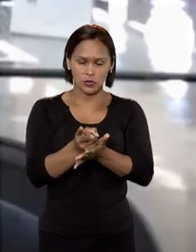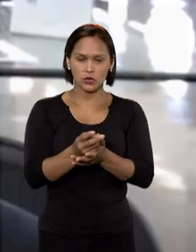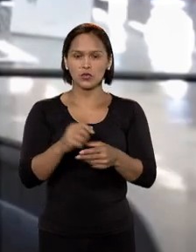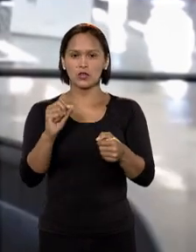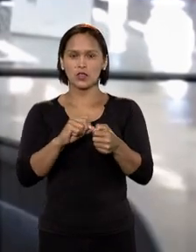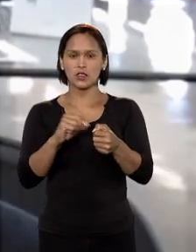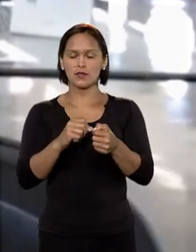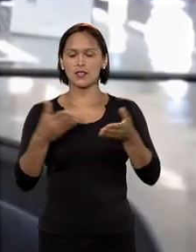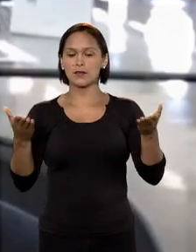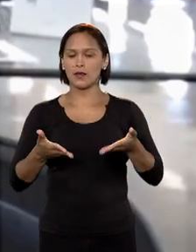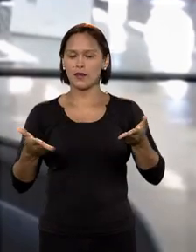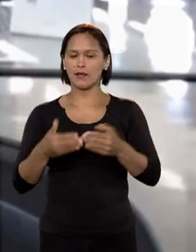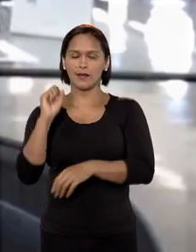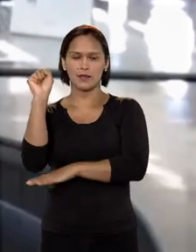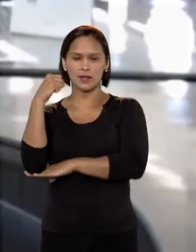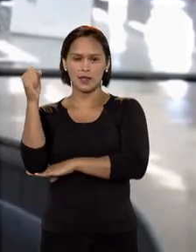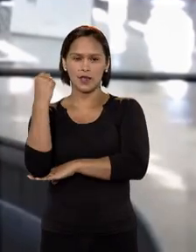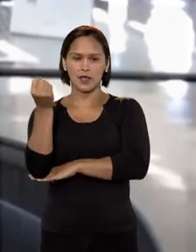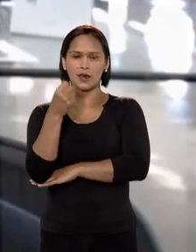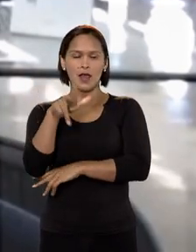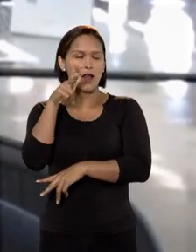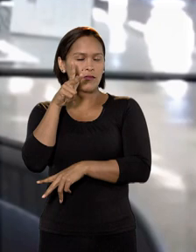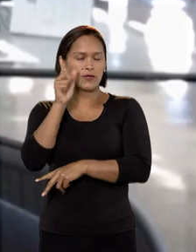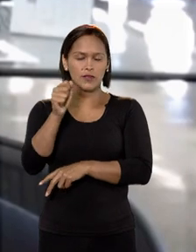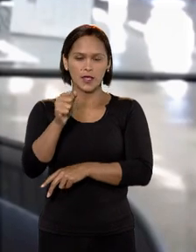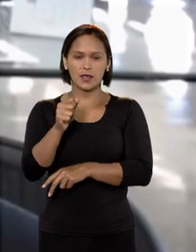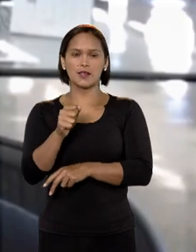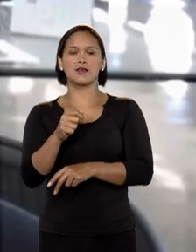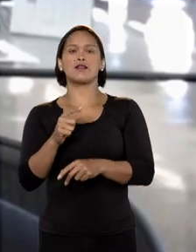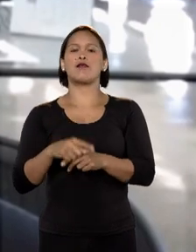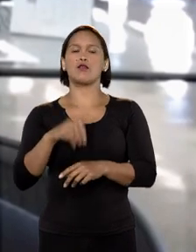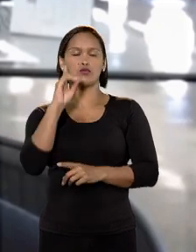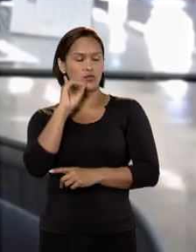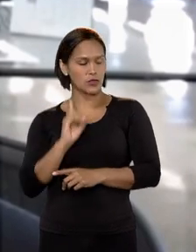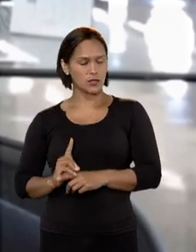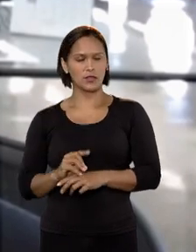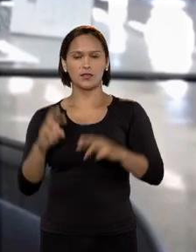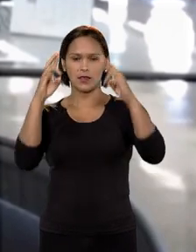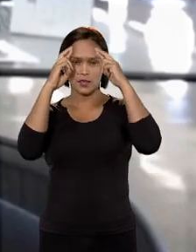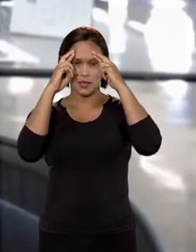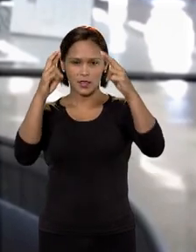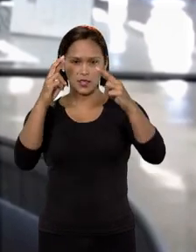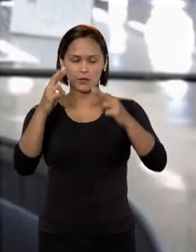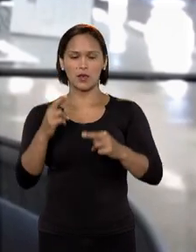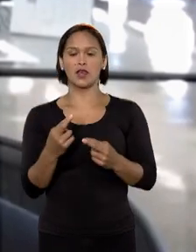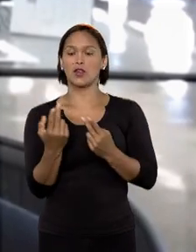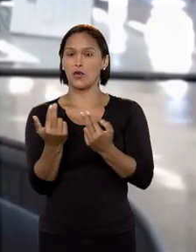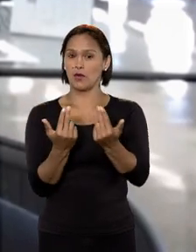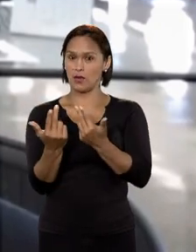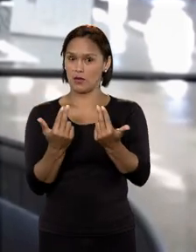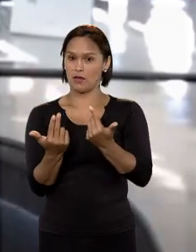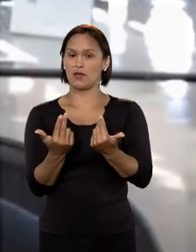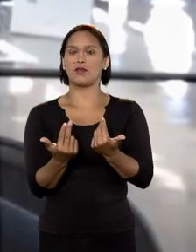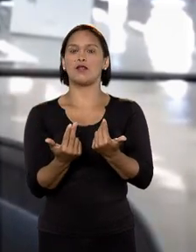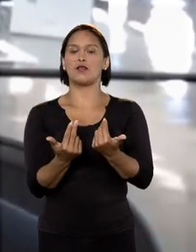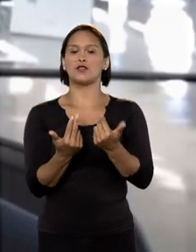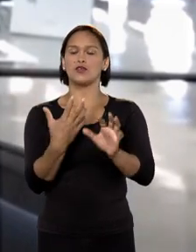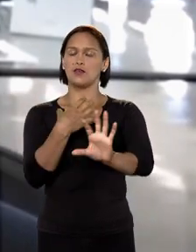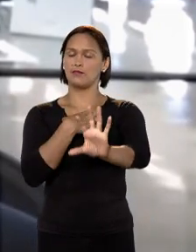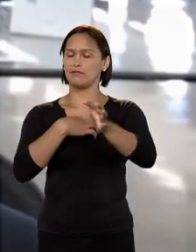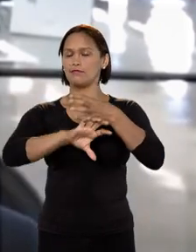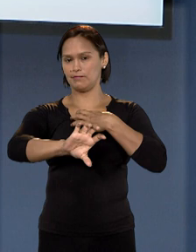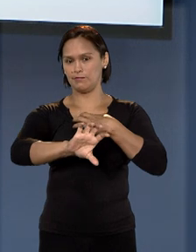para que este momento crítico seja vencido com dignidade, respeito, igualdade e